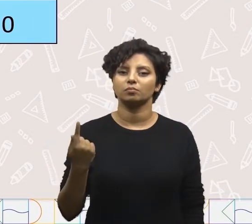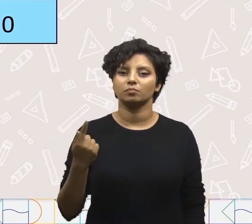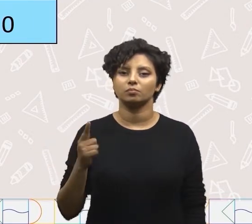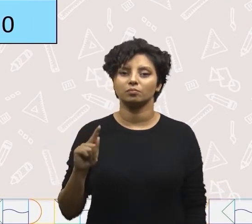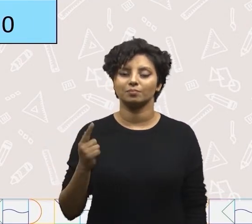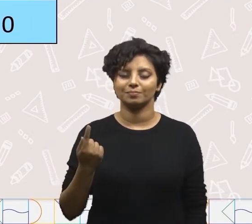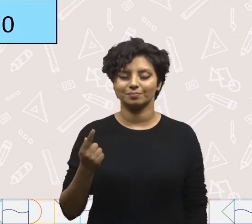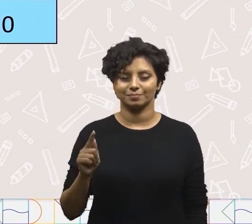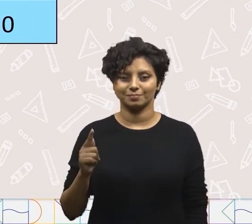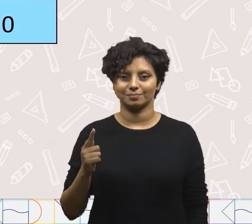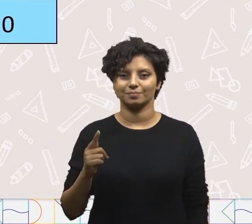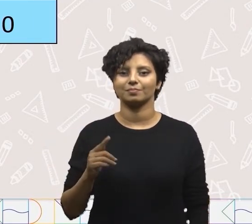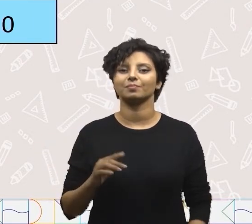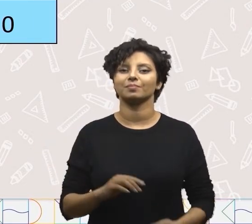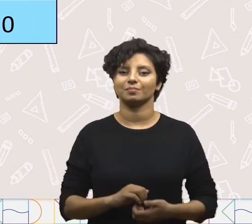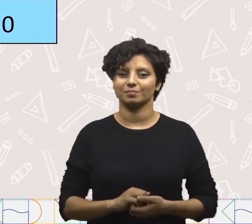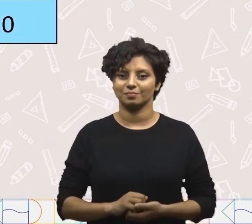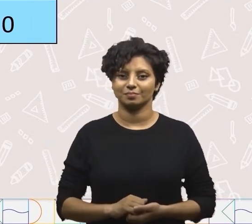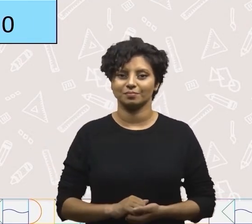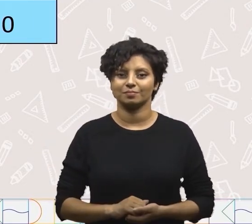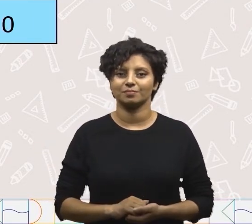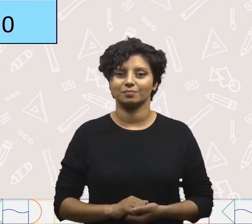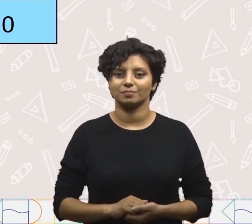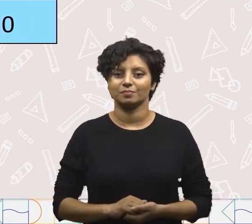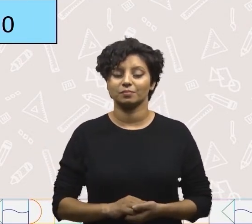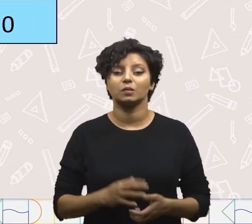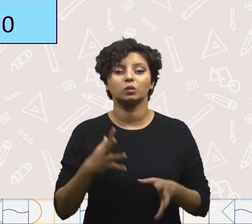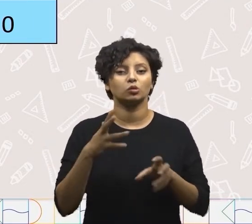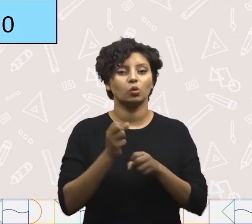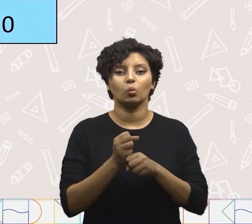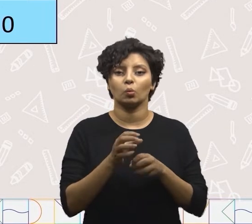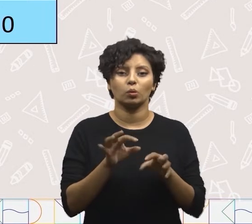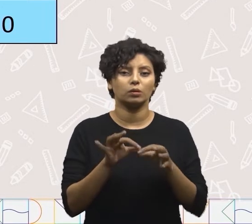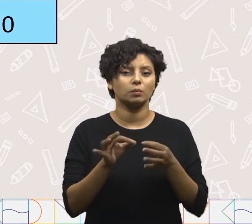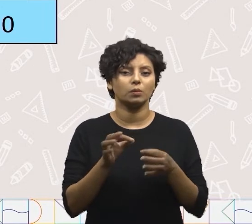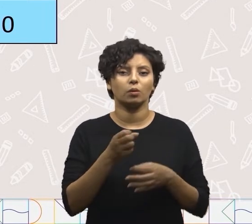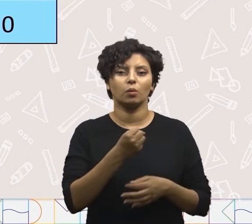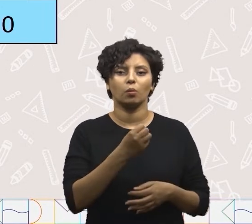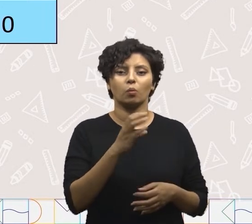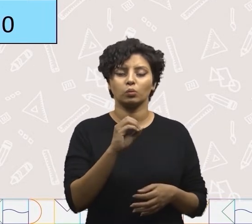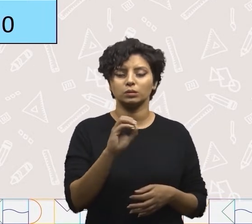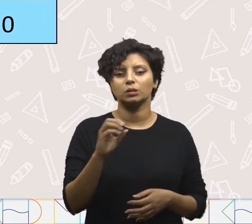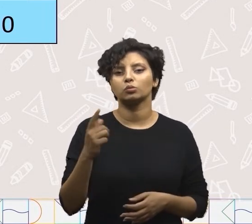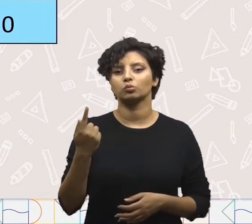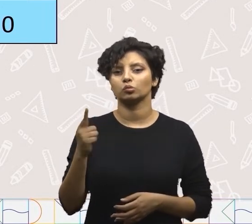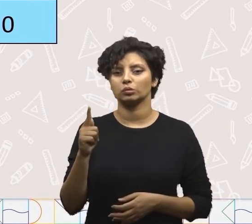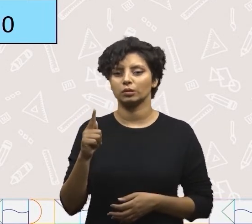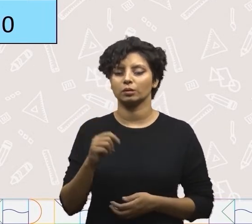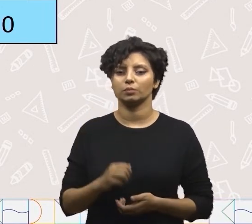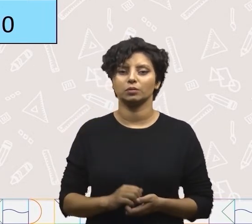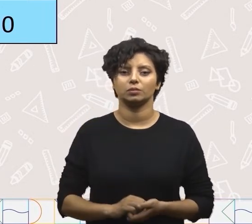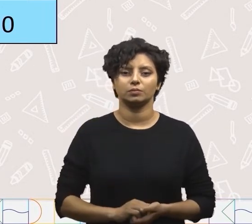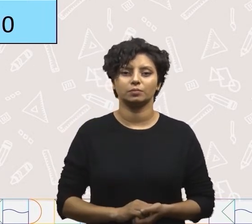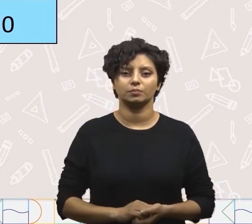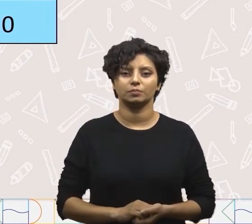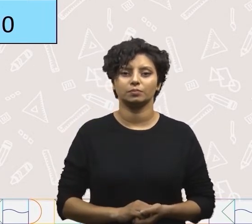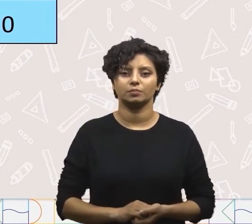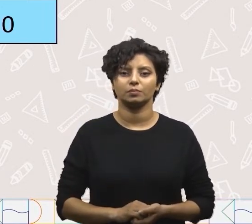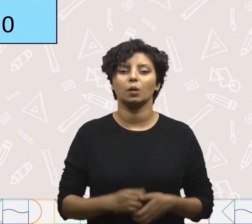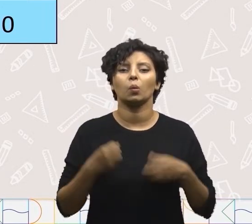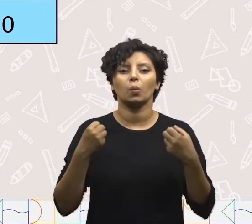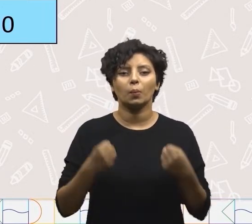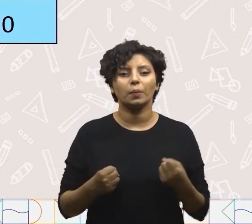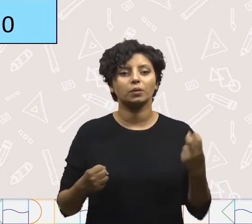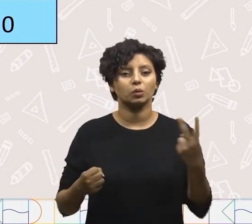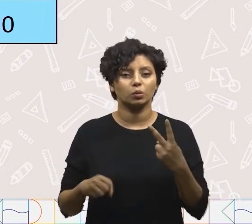resposta é 400 gramas mais 400 gramas, 800 gramas. O